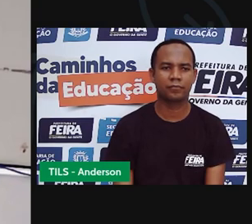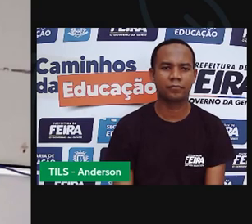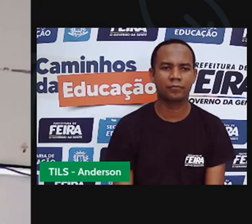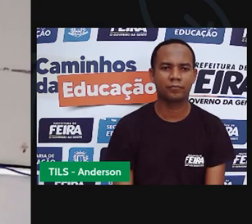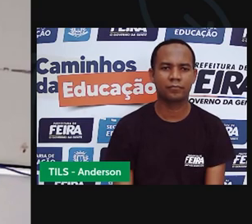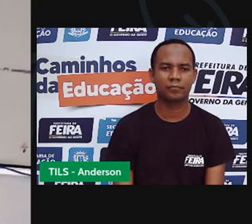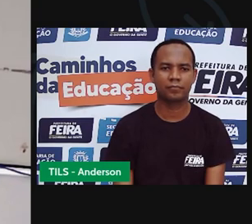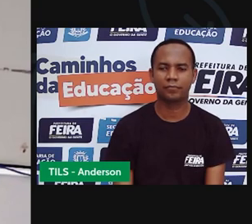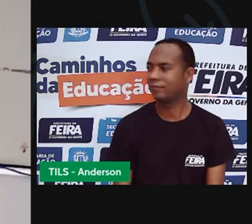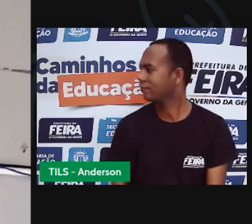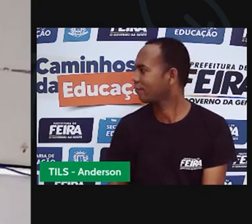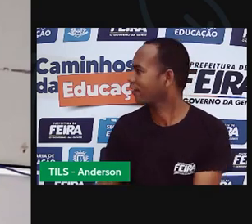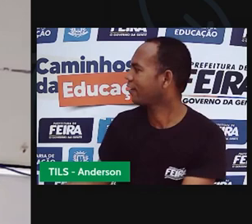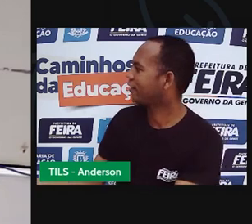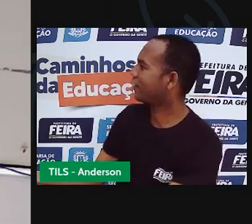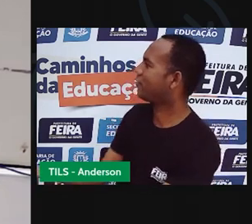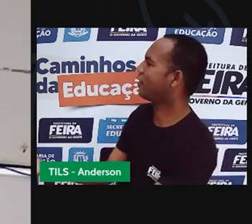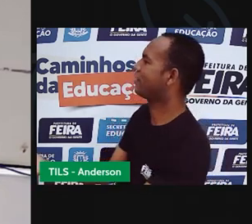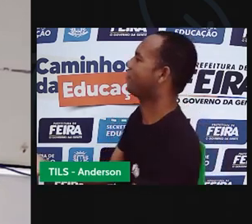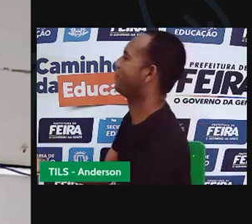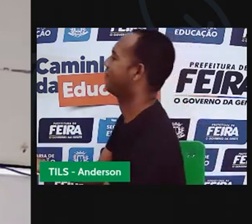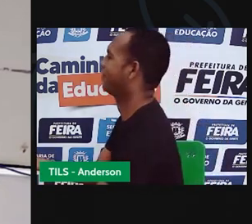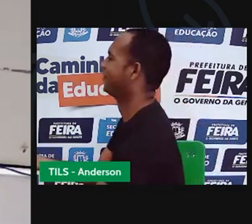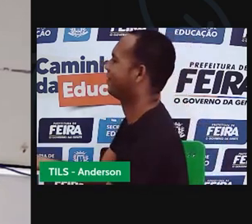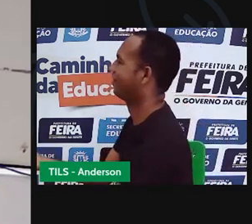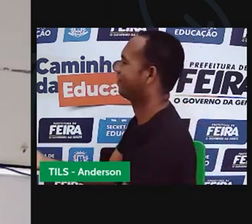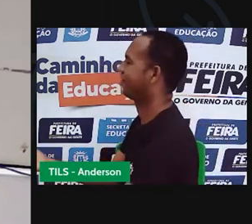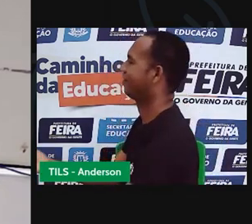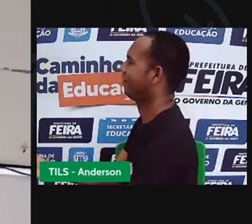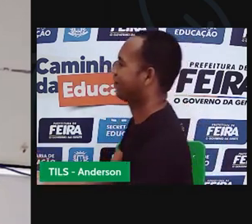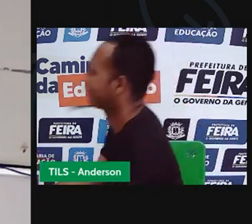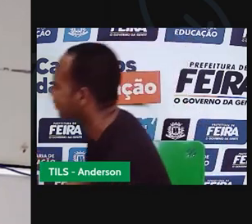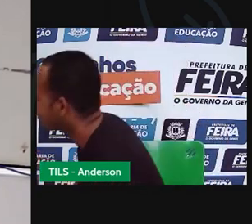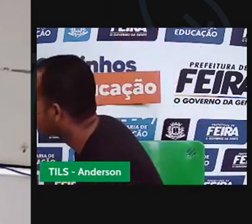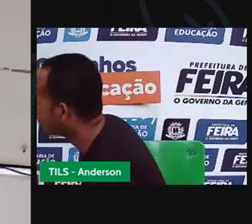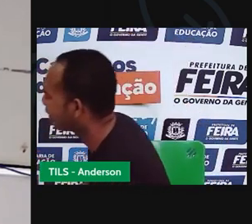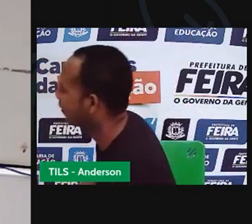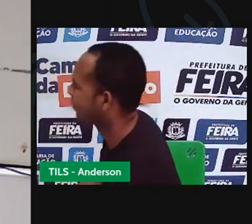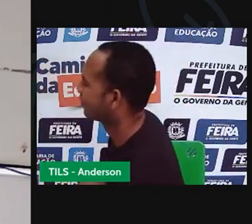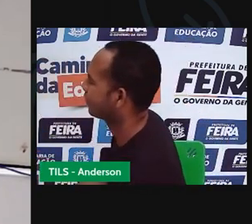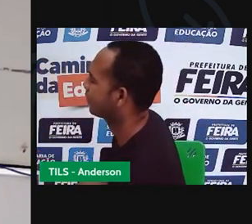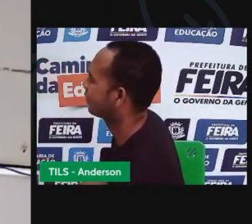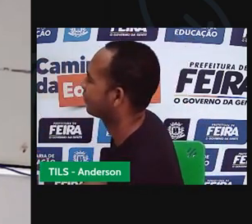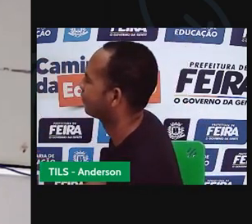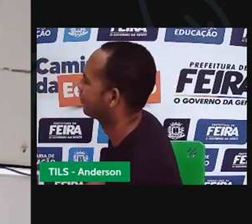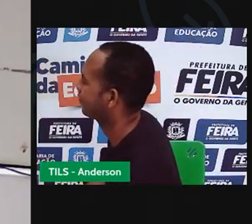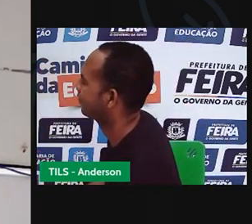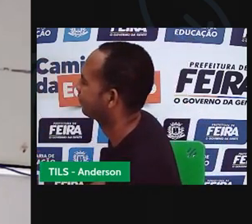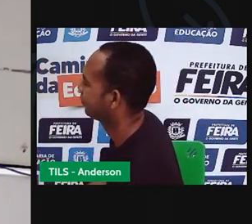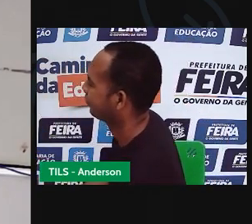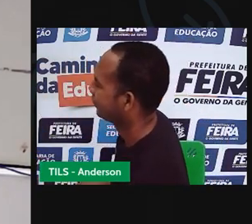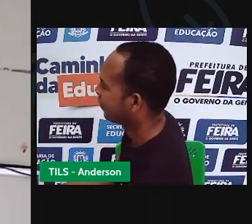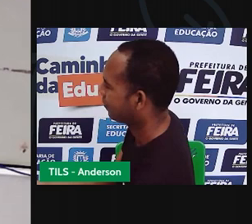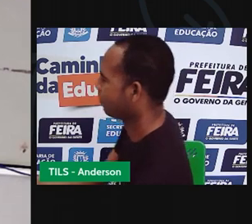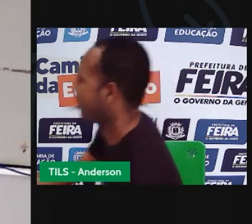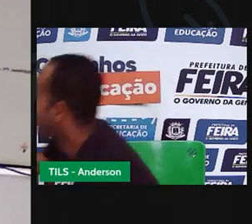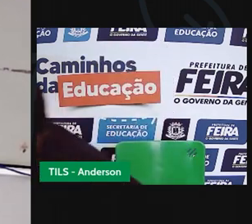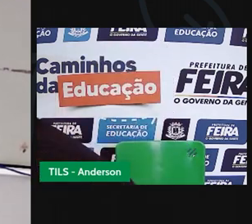Eita! Toma, Anderson. Anderson vai pegar lá, ó. Vai soltar o de baixo. vou tirar logo esse enfeitezinho. Fica no...